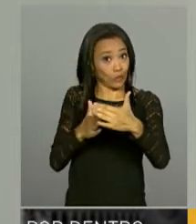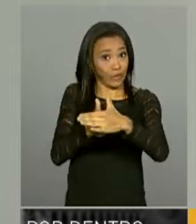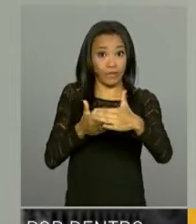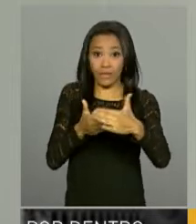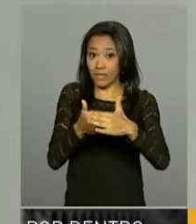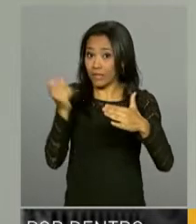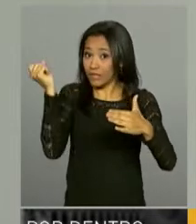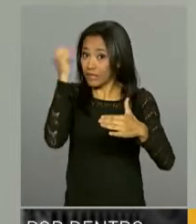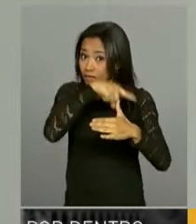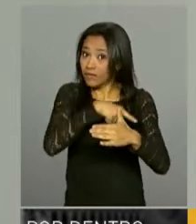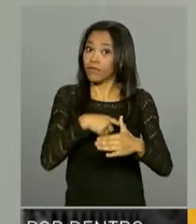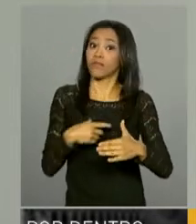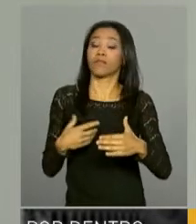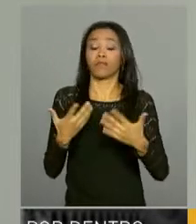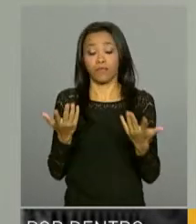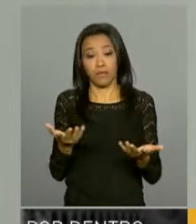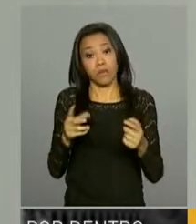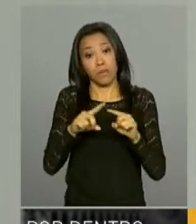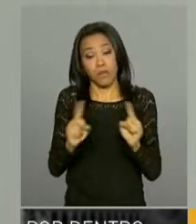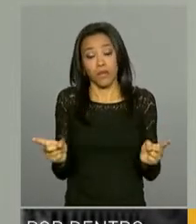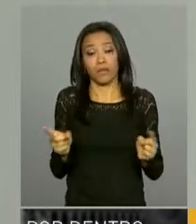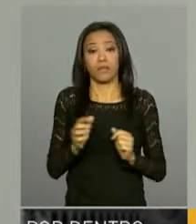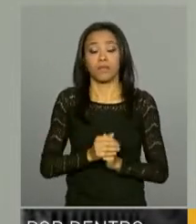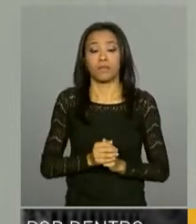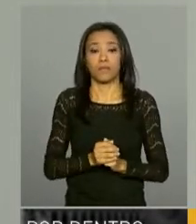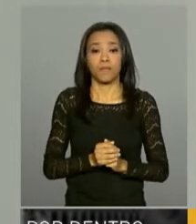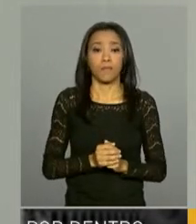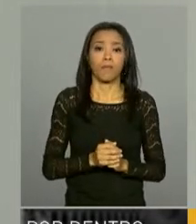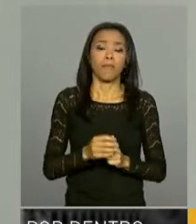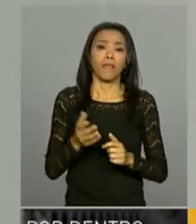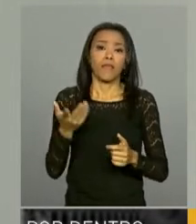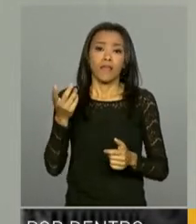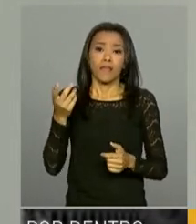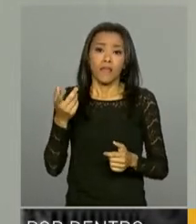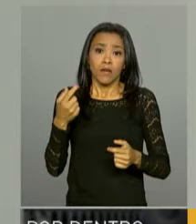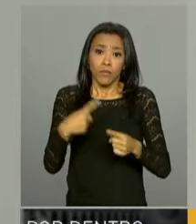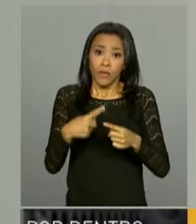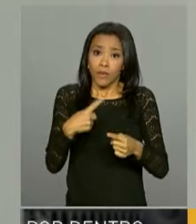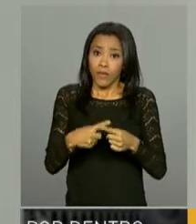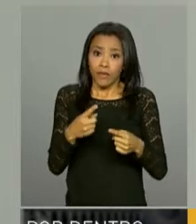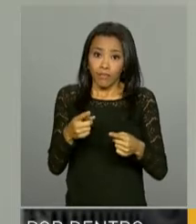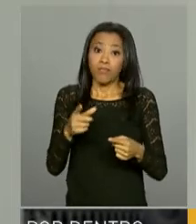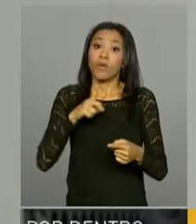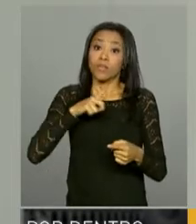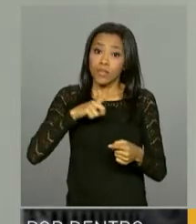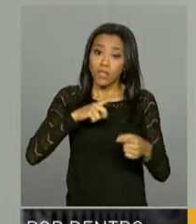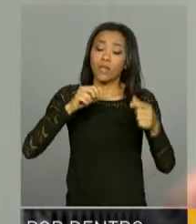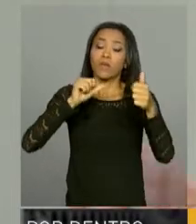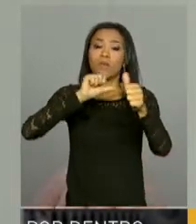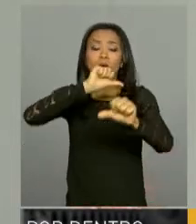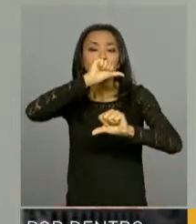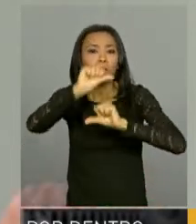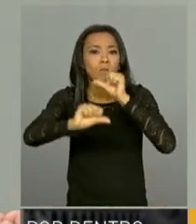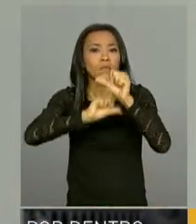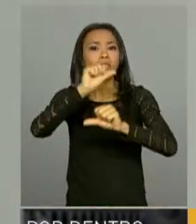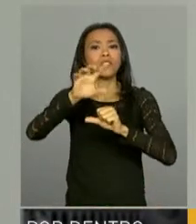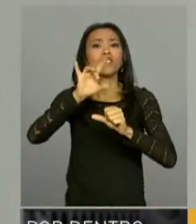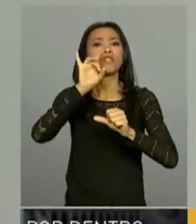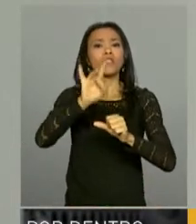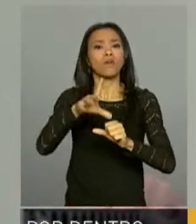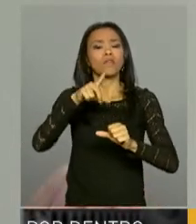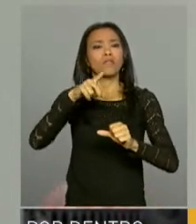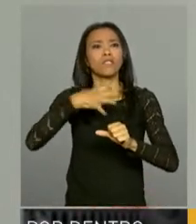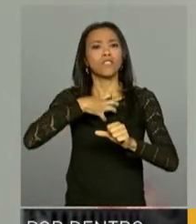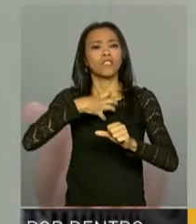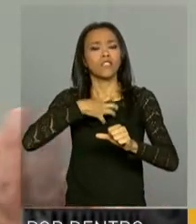Claro que não é isso necessariamente que ocorre, mas enfim. Num limite você pode ter uma reforma que só venha a ter o impacto